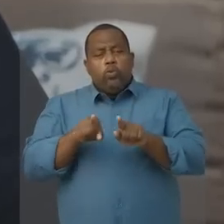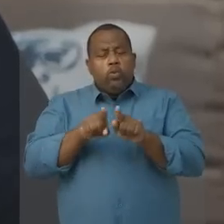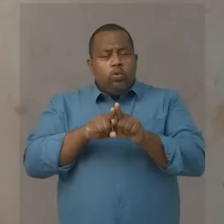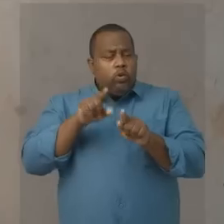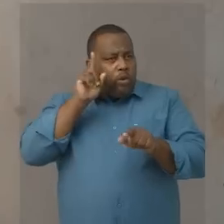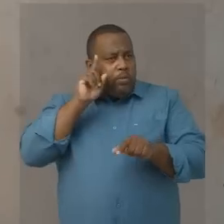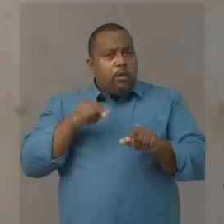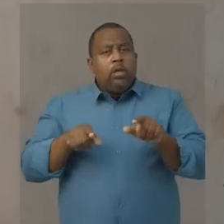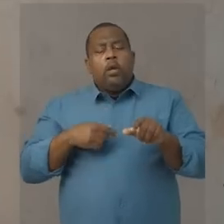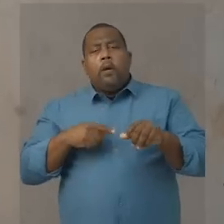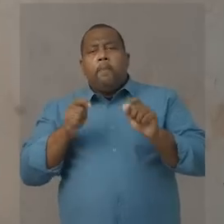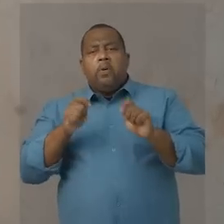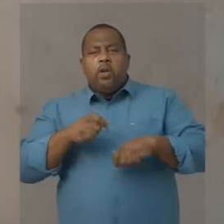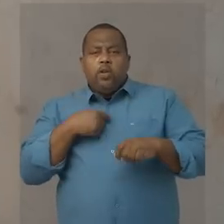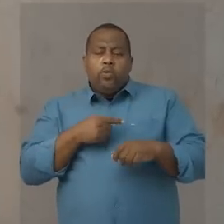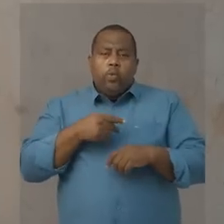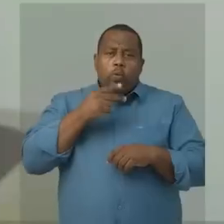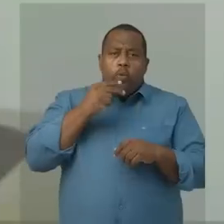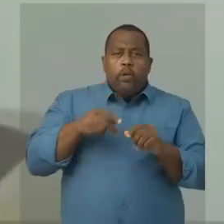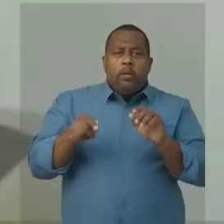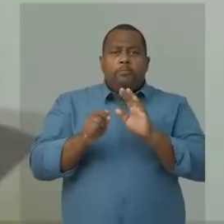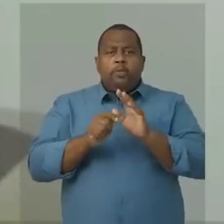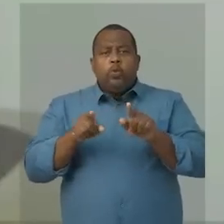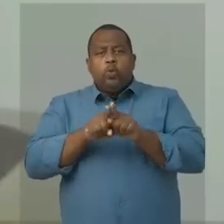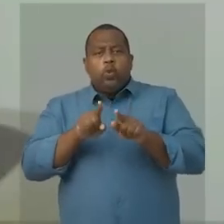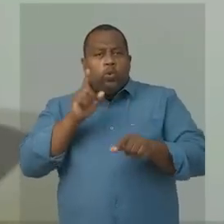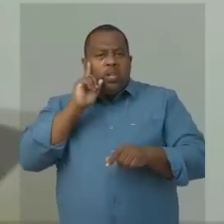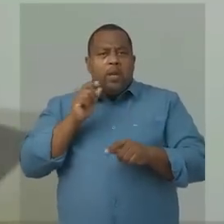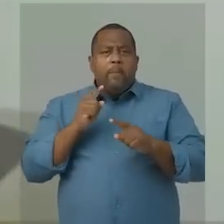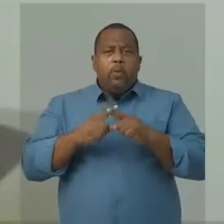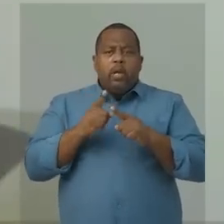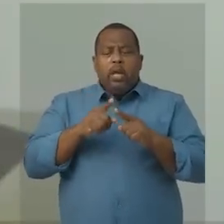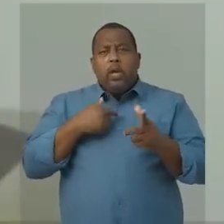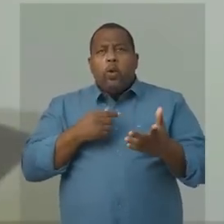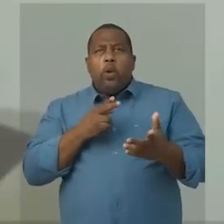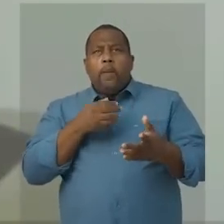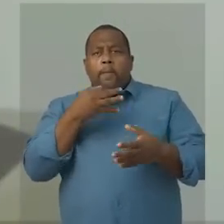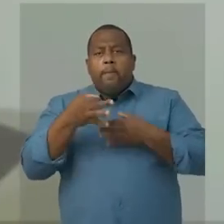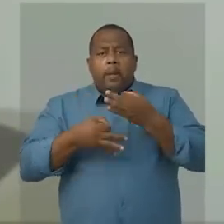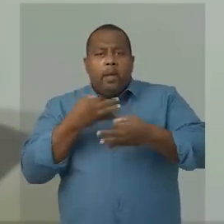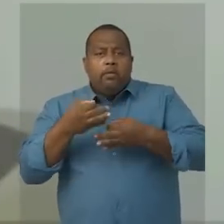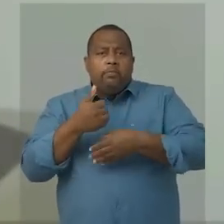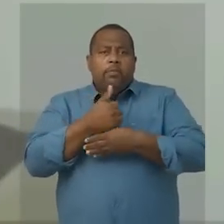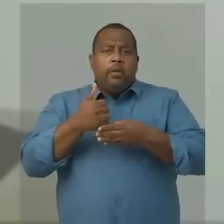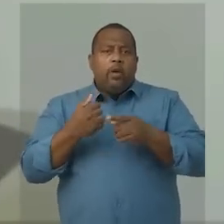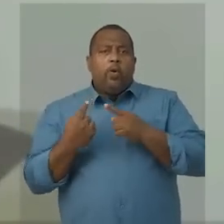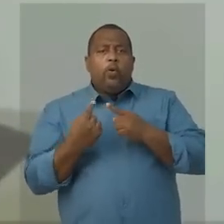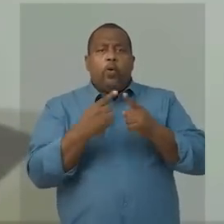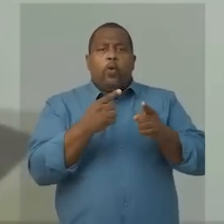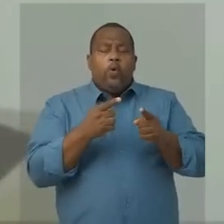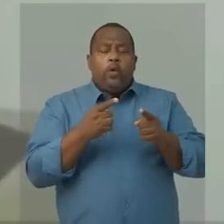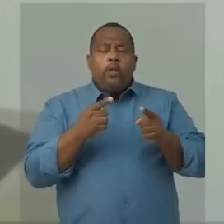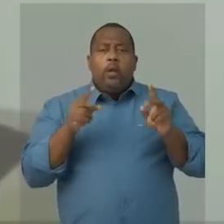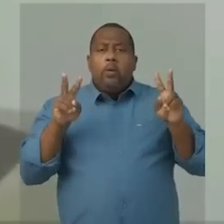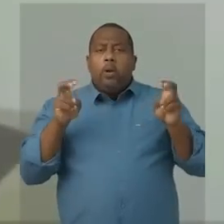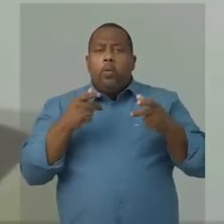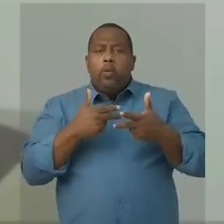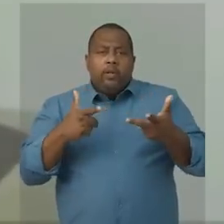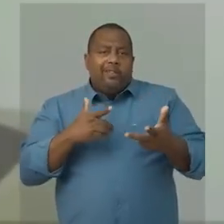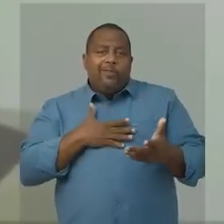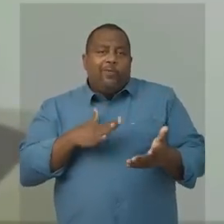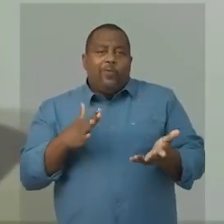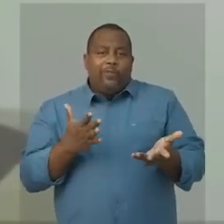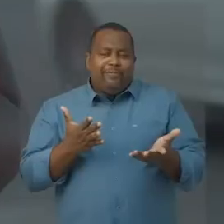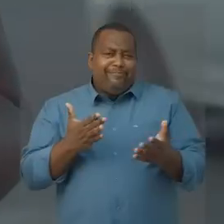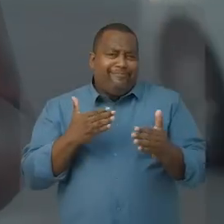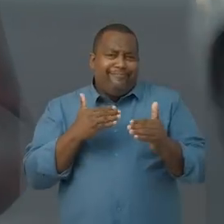todo dia, para dar uma relaxada. Por que eu tenho que usar um argumento moralista para coimir uma coisa que eu